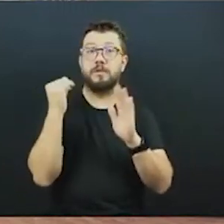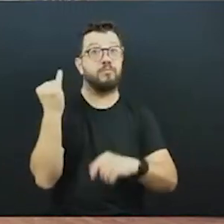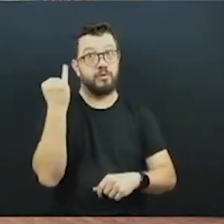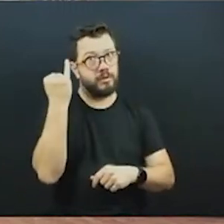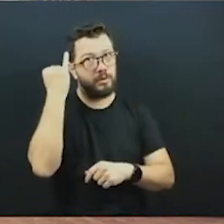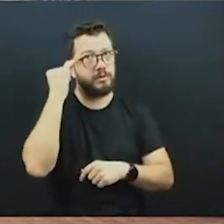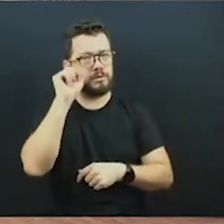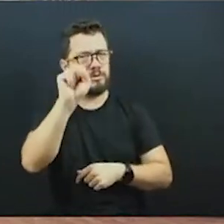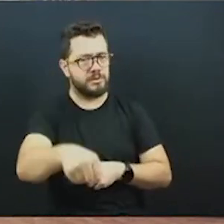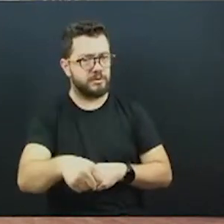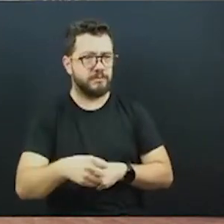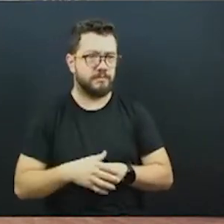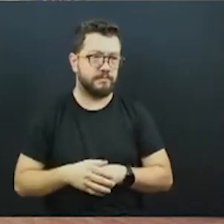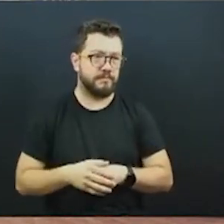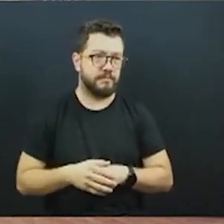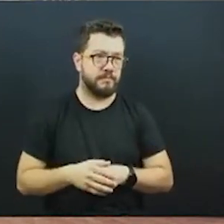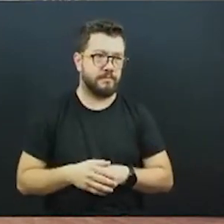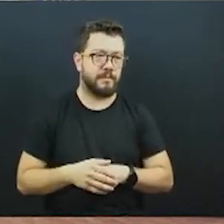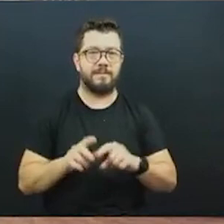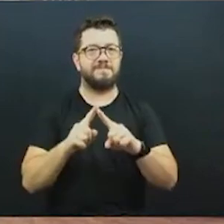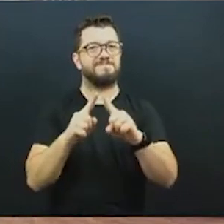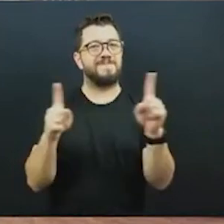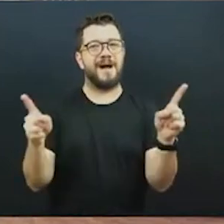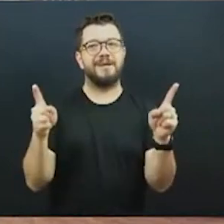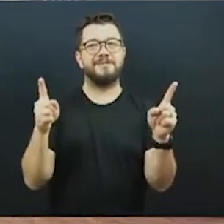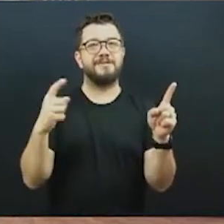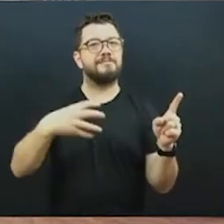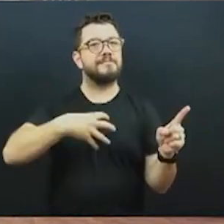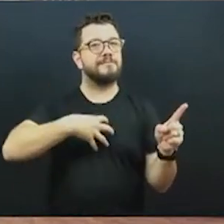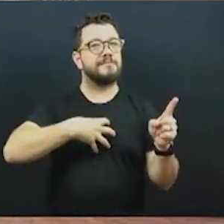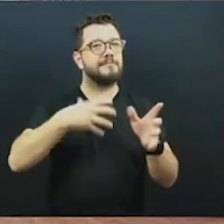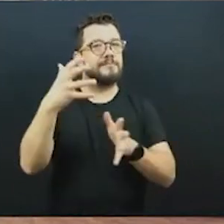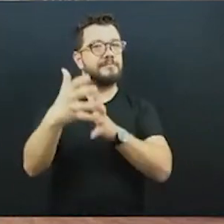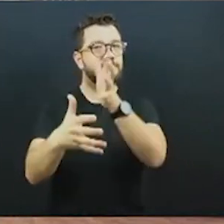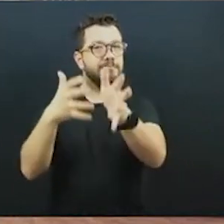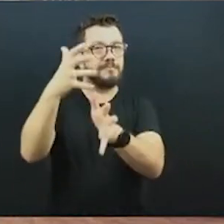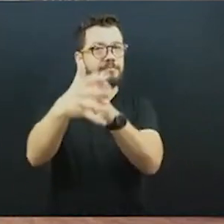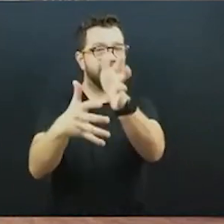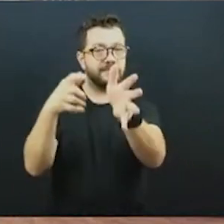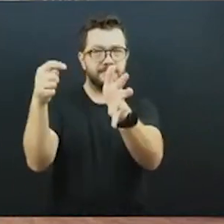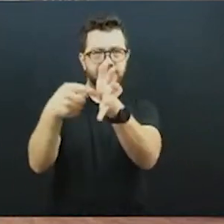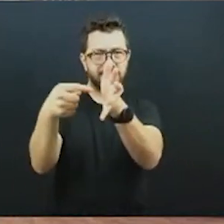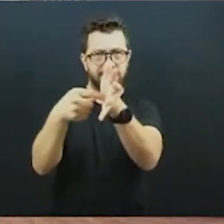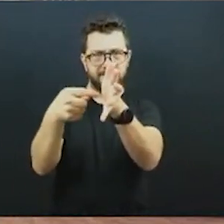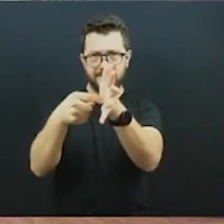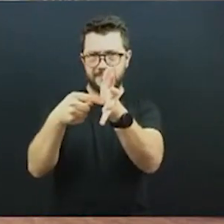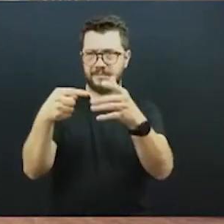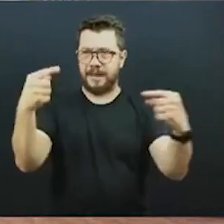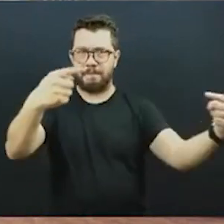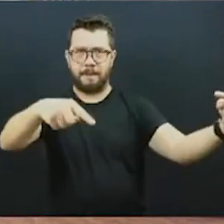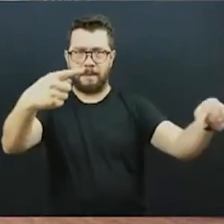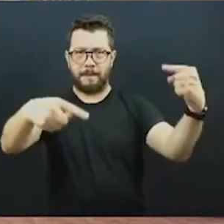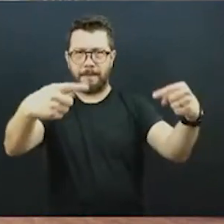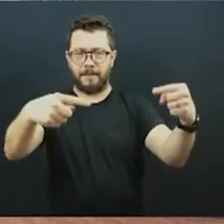mas a discussão do requerimento leva a ter